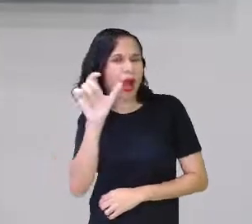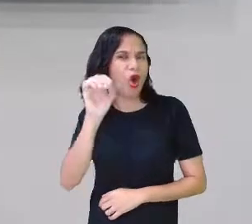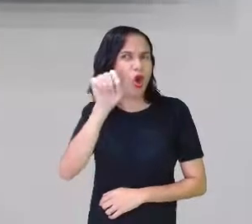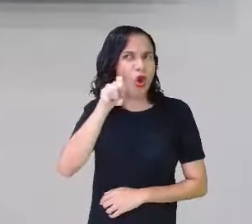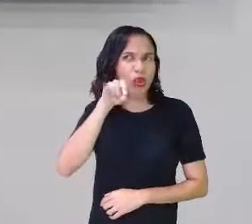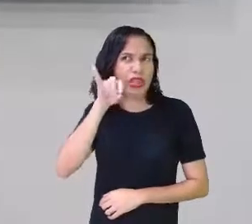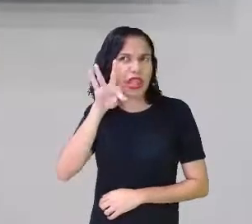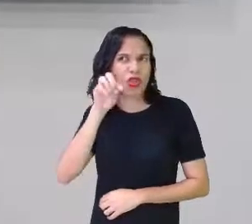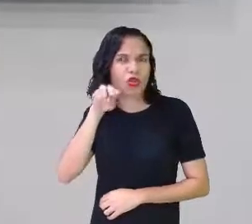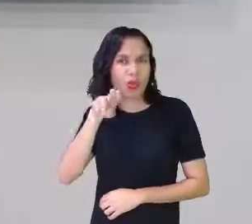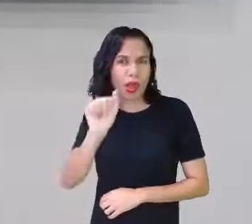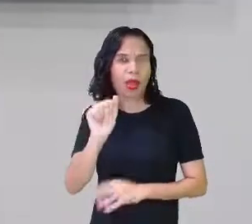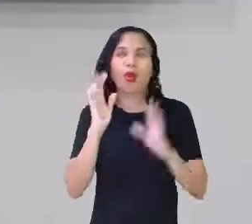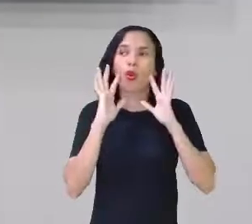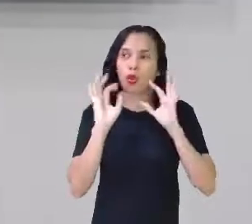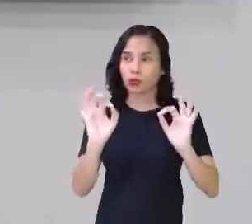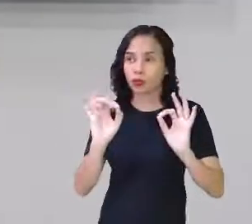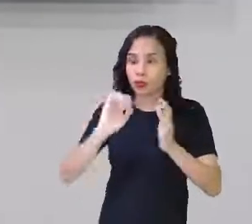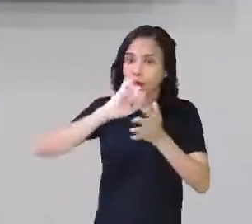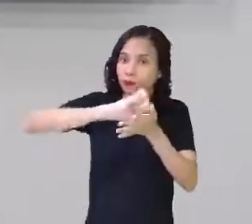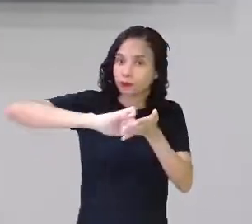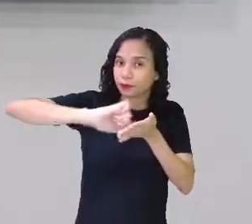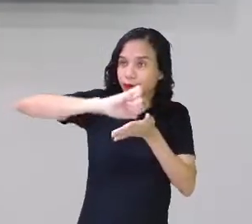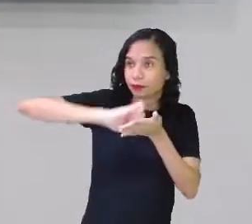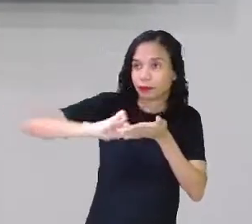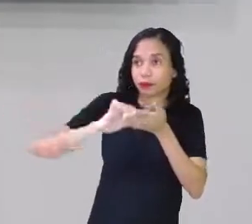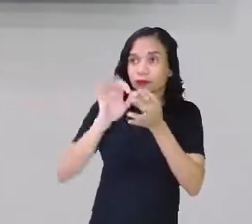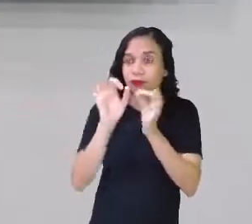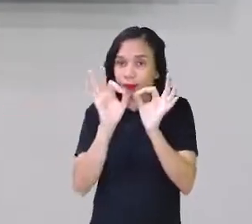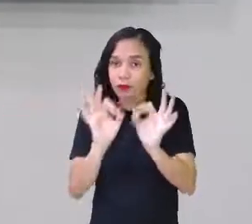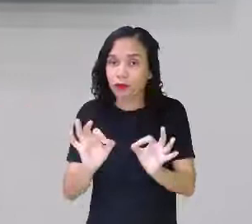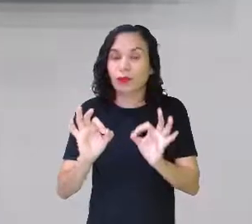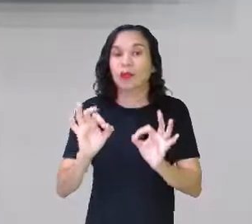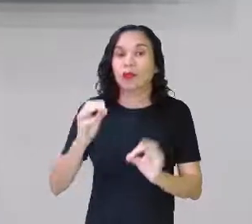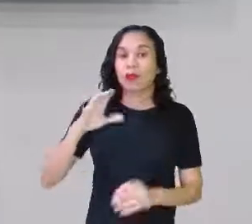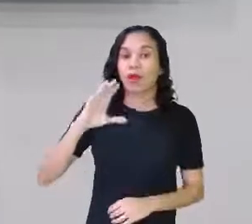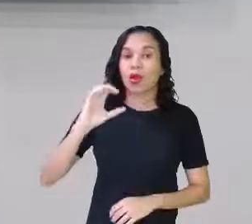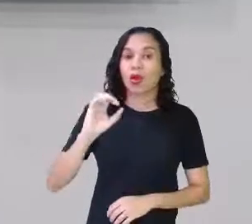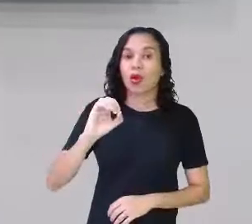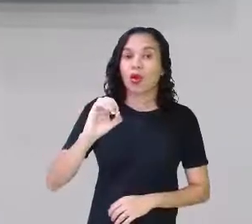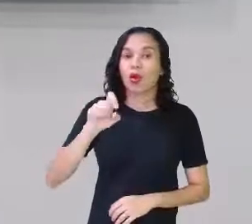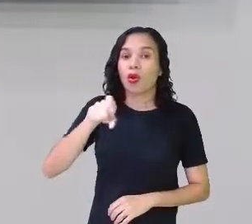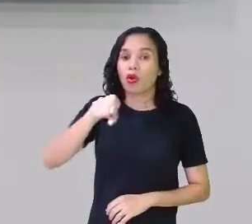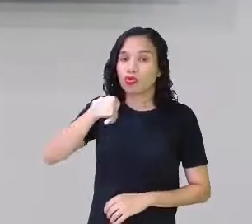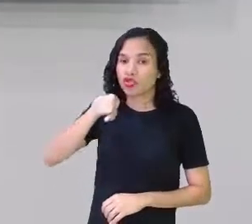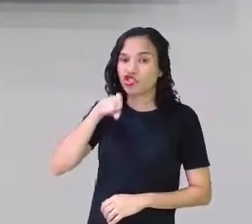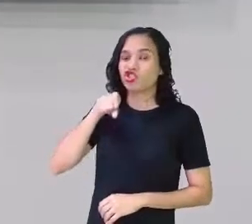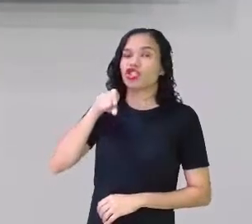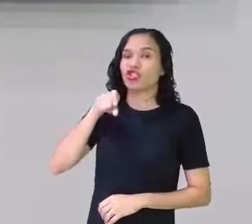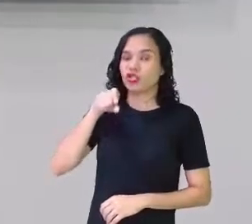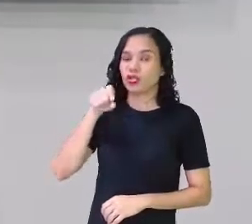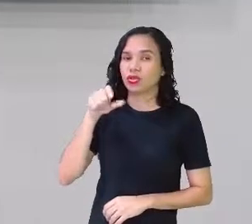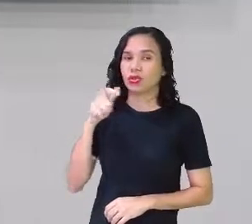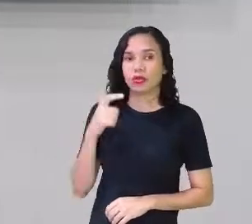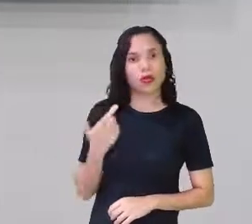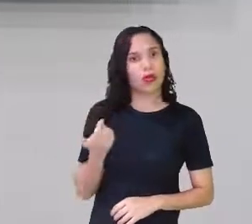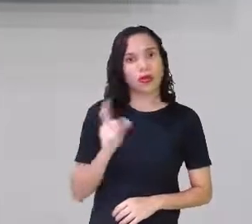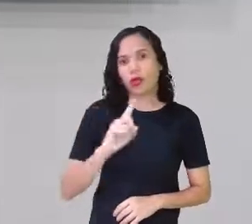Maravilha. Mas escreve corretamente. Então, olha a palavra aqui, escreve com a letra X. Não vai escrever com